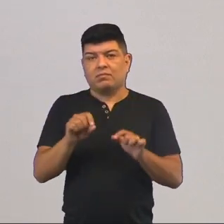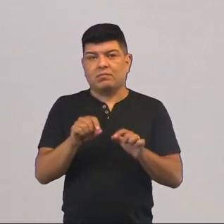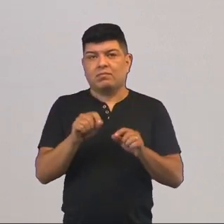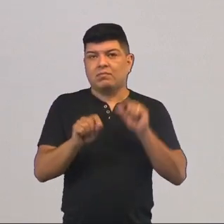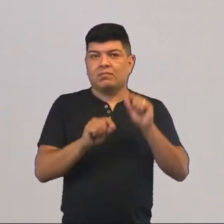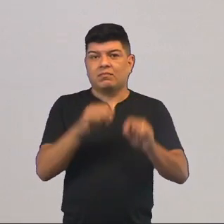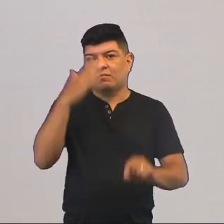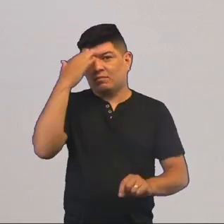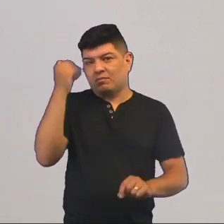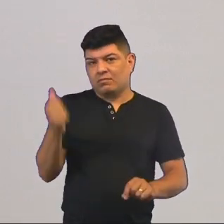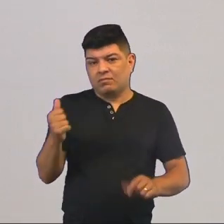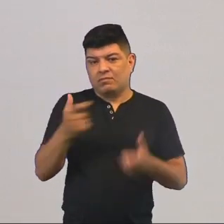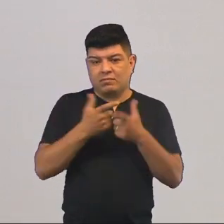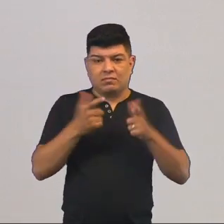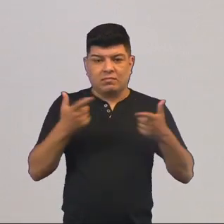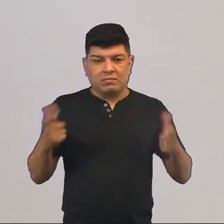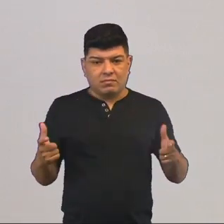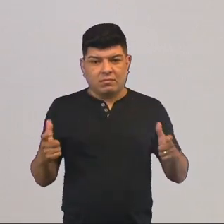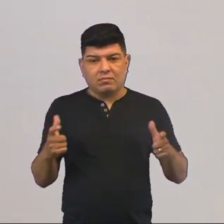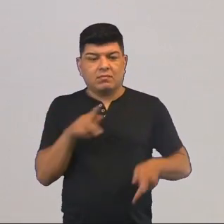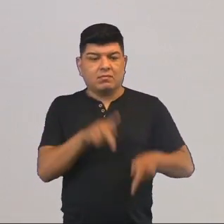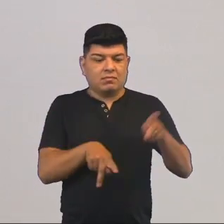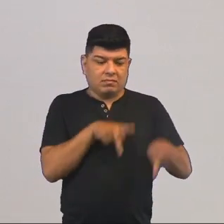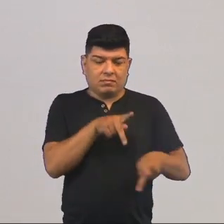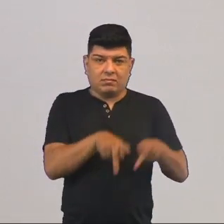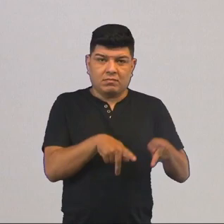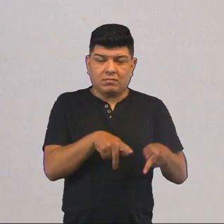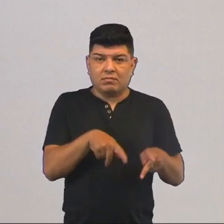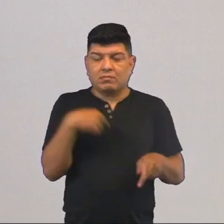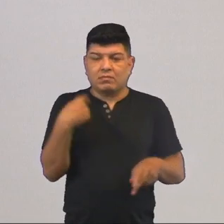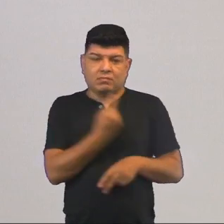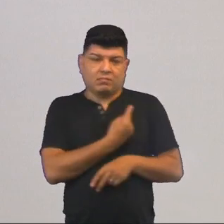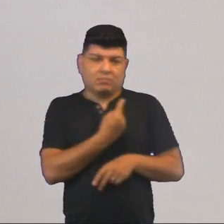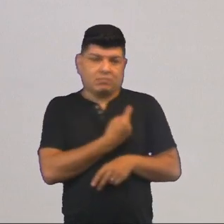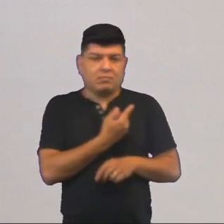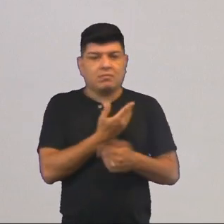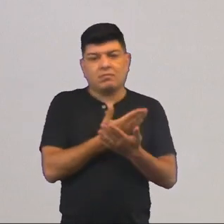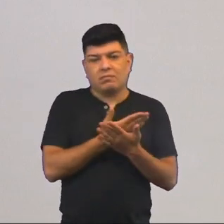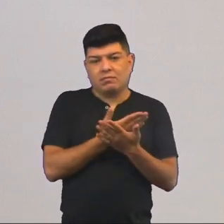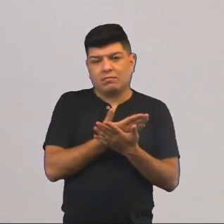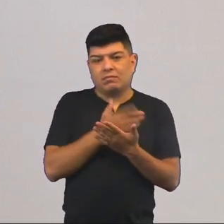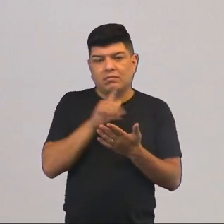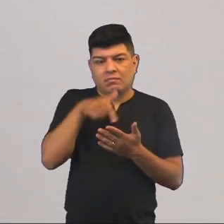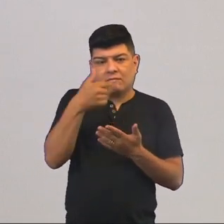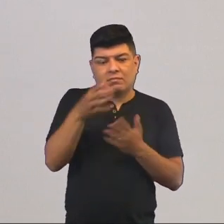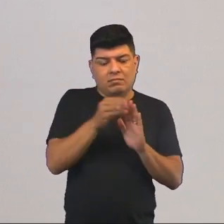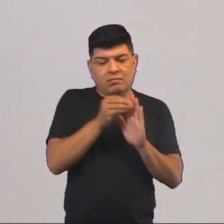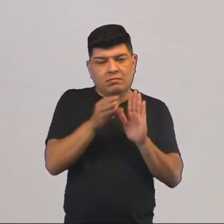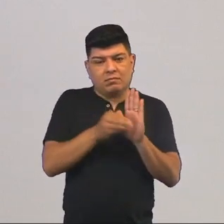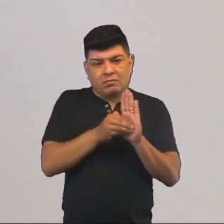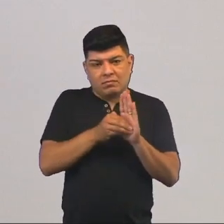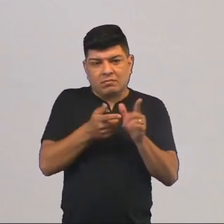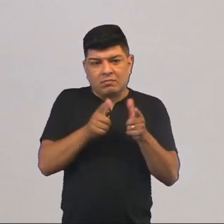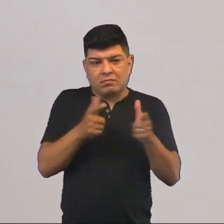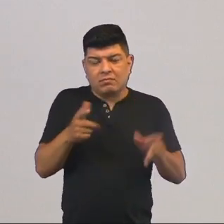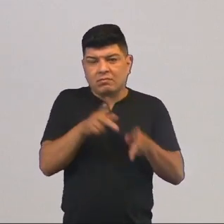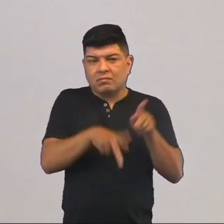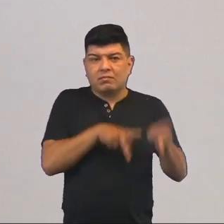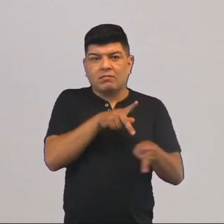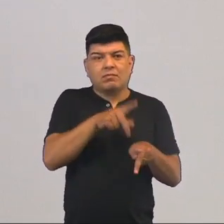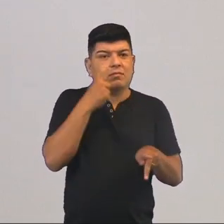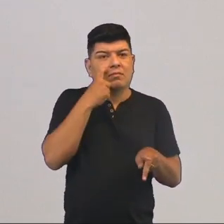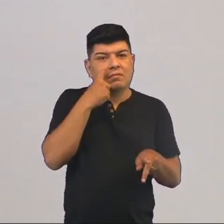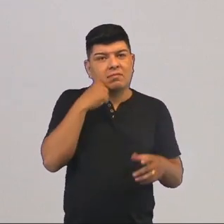Demografia você sabe que é crescimento populacional. E nós já estudamos aqui em outros conteúdos sobre crescimento da população